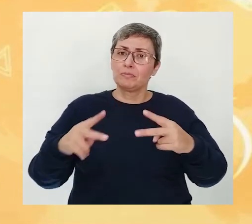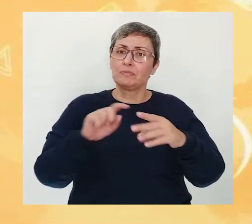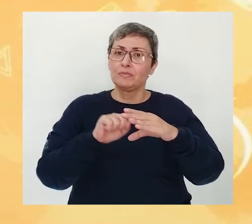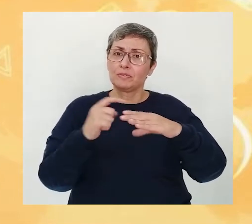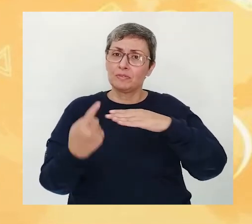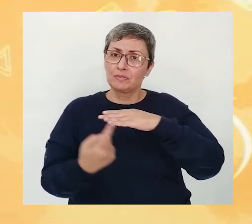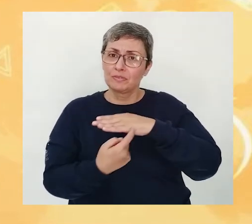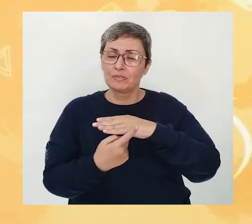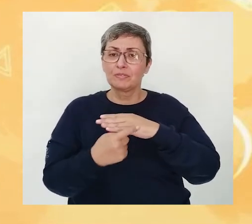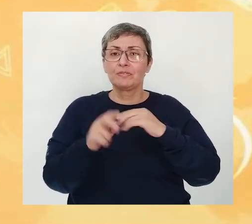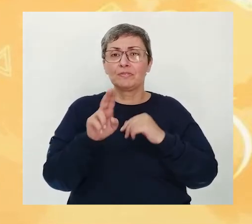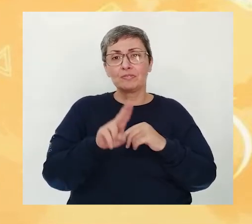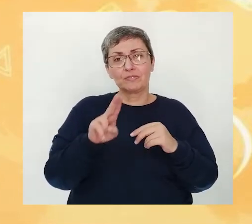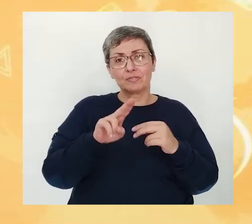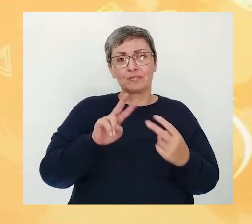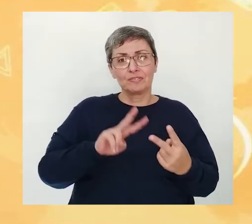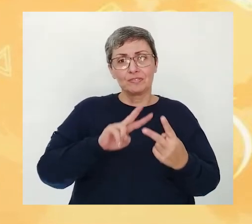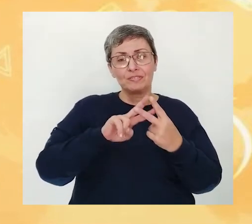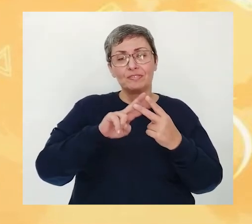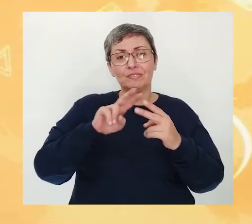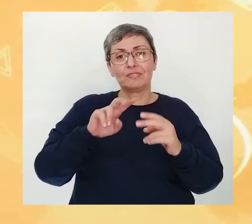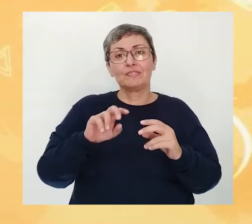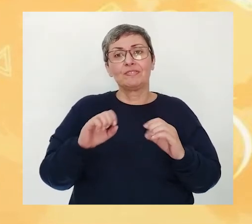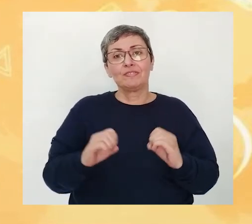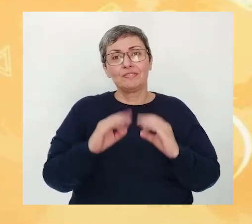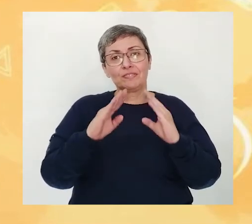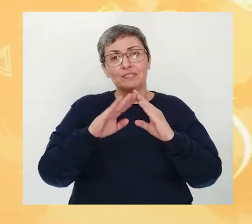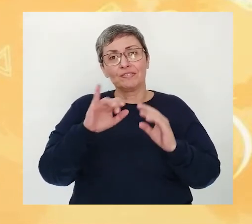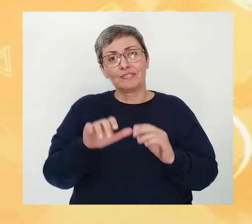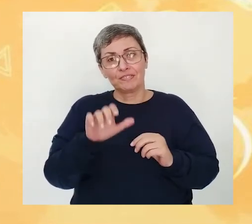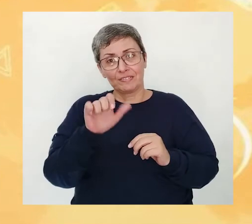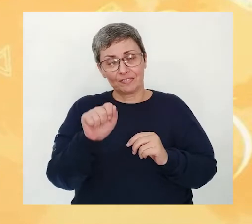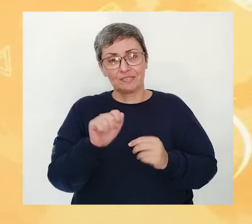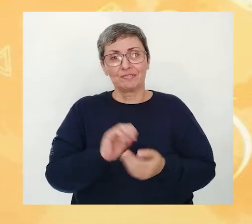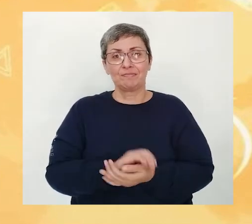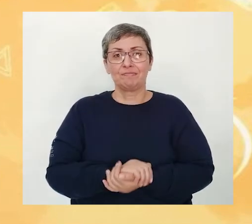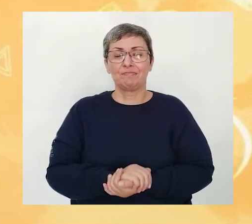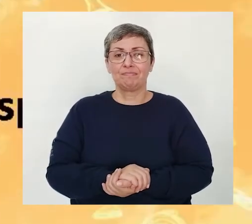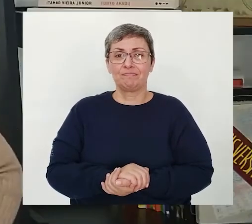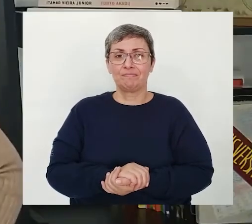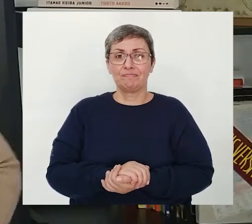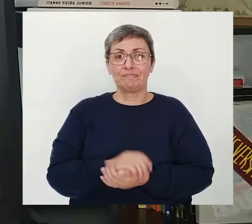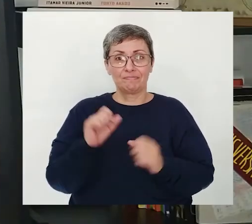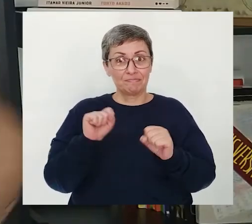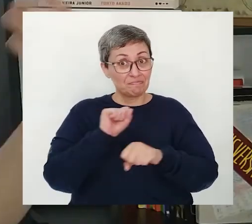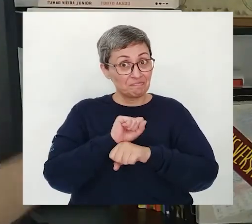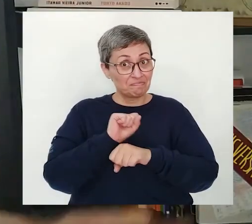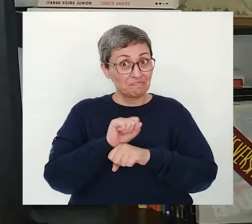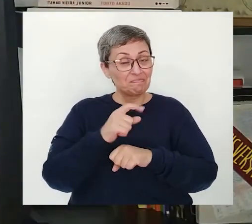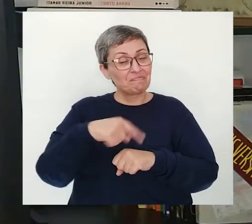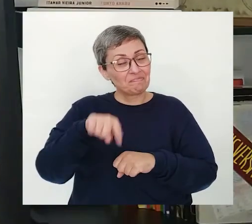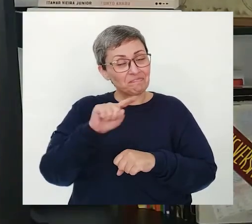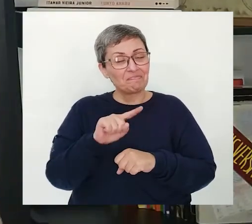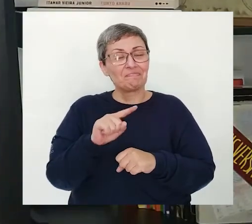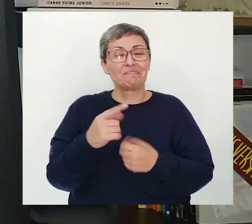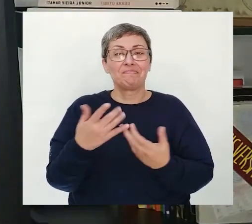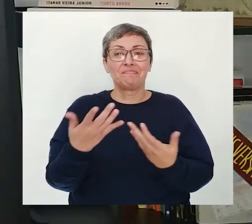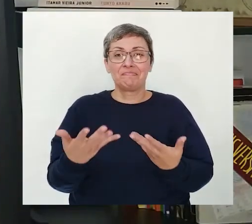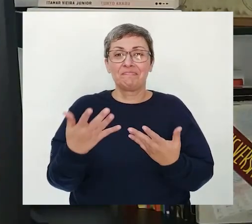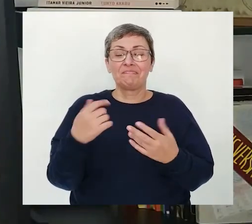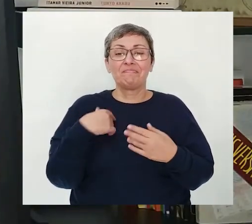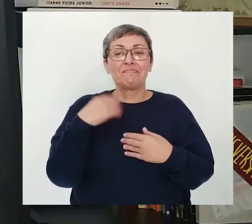Nas redes sociais Utilizando A hashtag Saberes em Casa Eja A gente tá esperando Aí